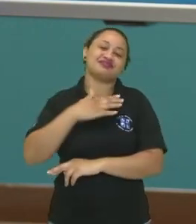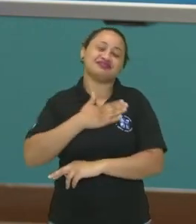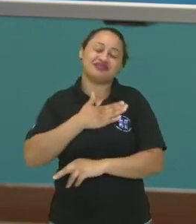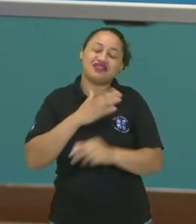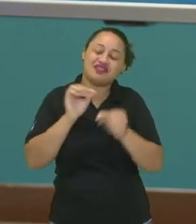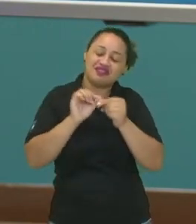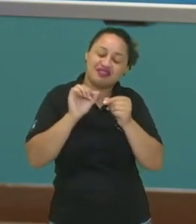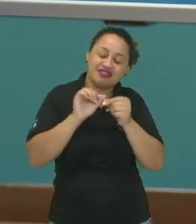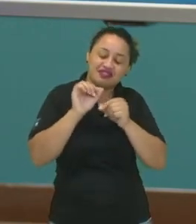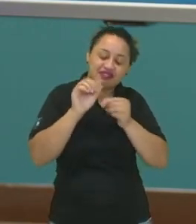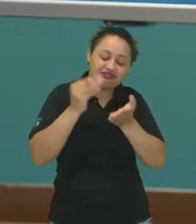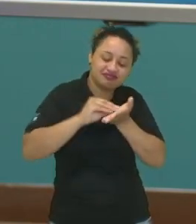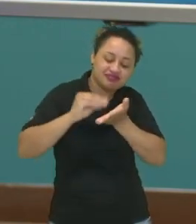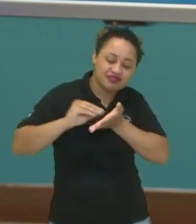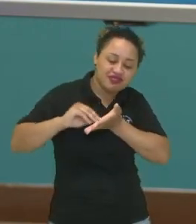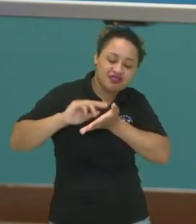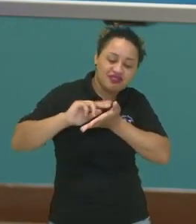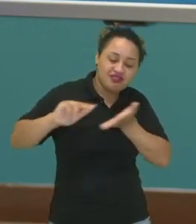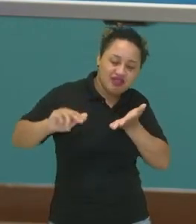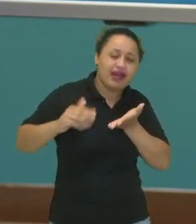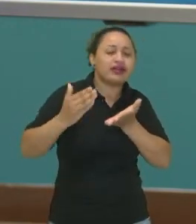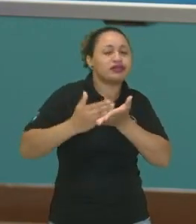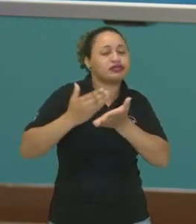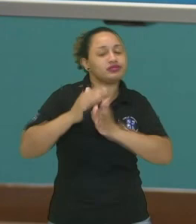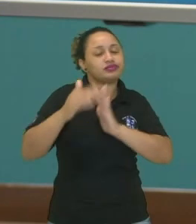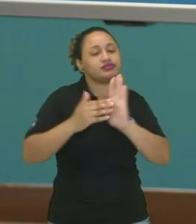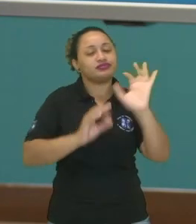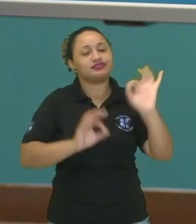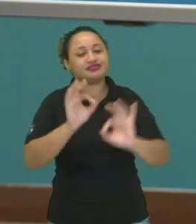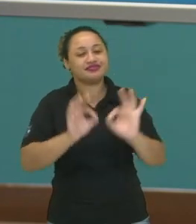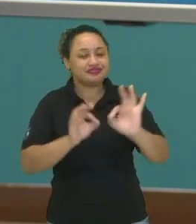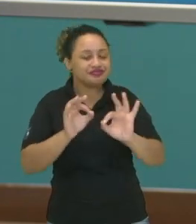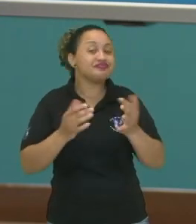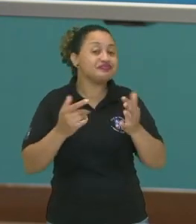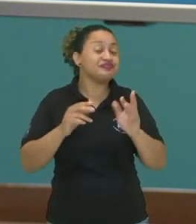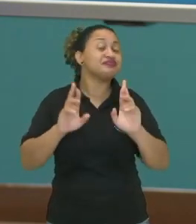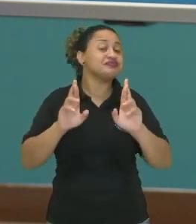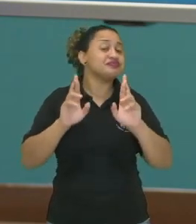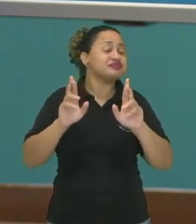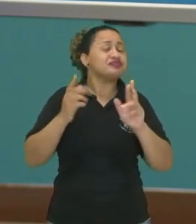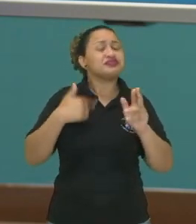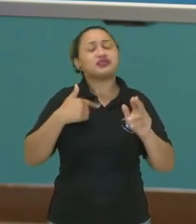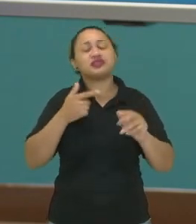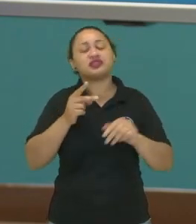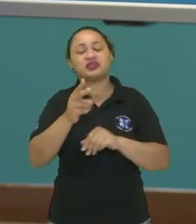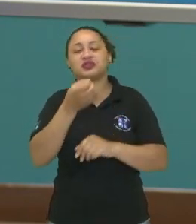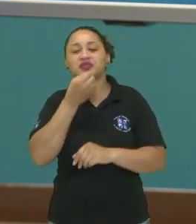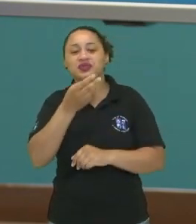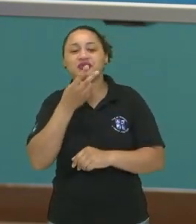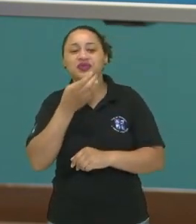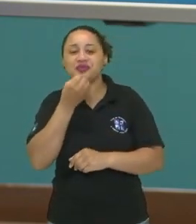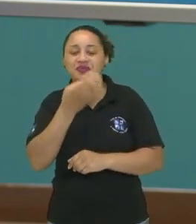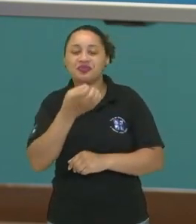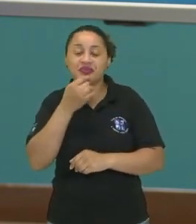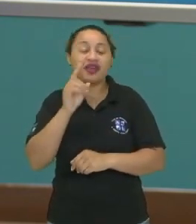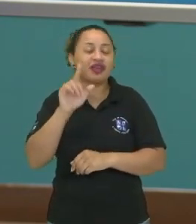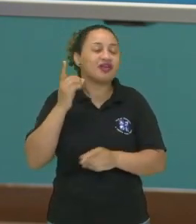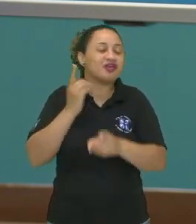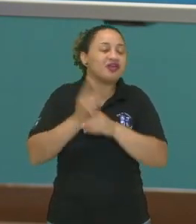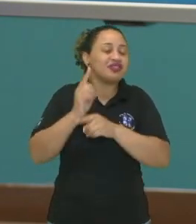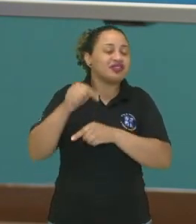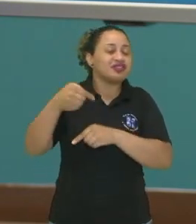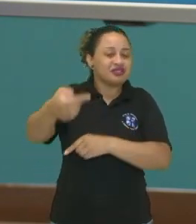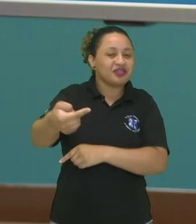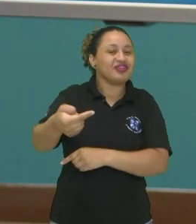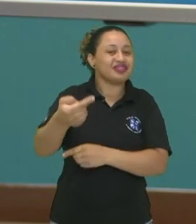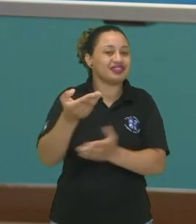feito muitas anotações, espero que o caderno esteja organizado. Espero que você fique bem, porque eu vou estar aqui, ansiosa já